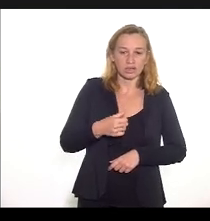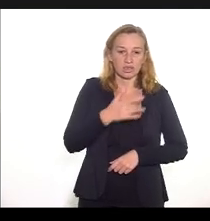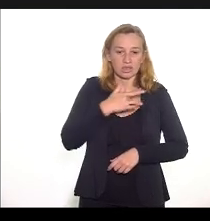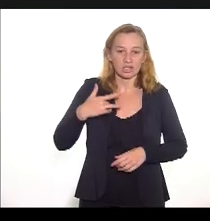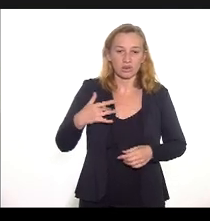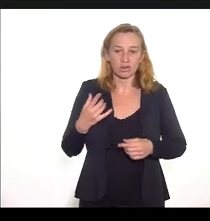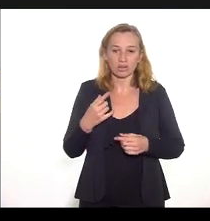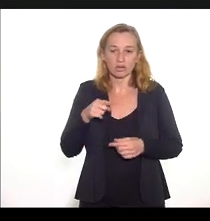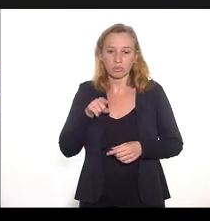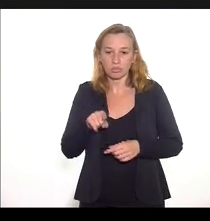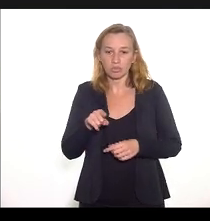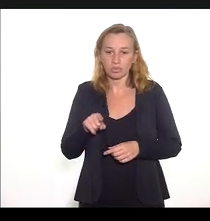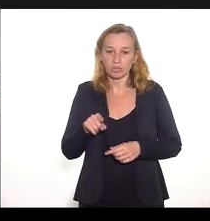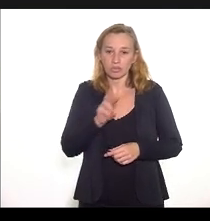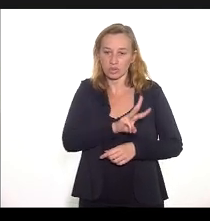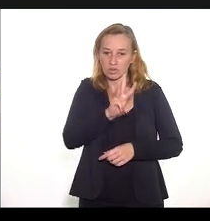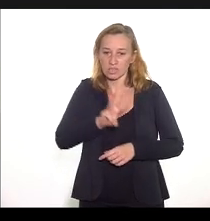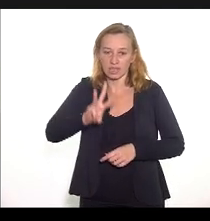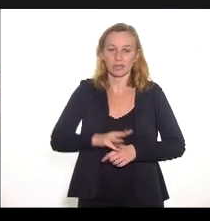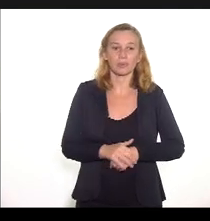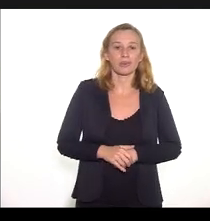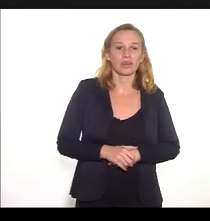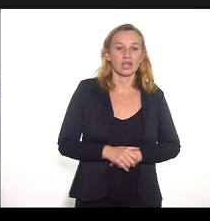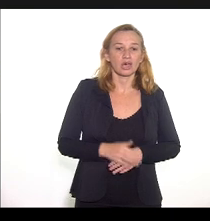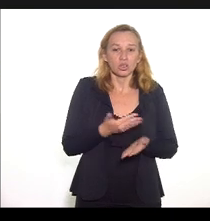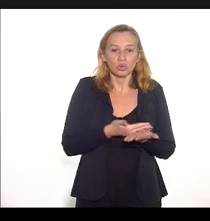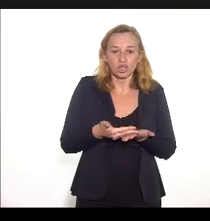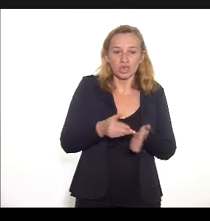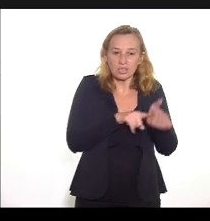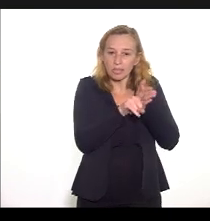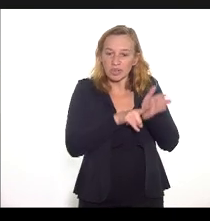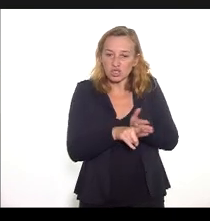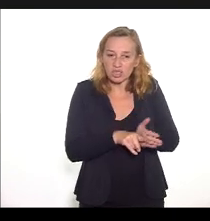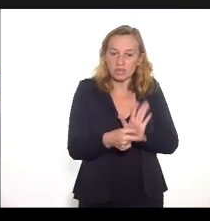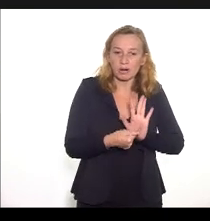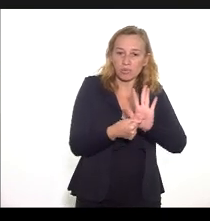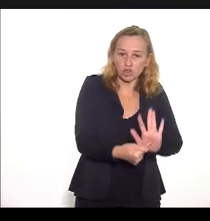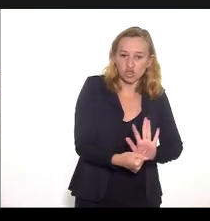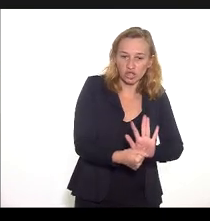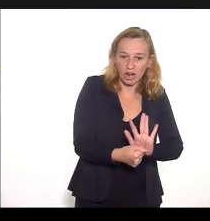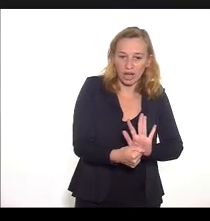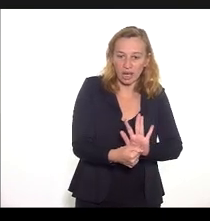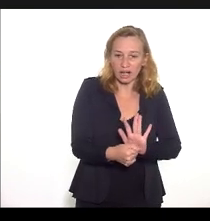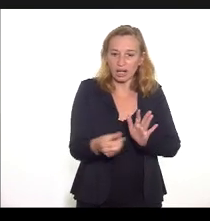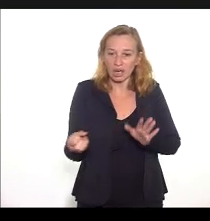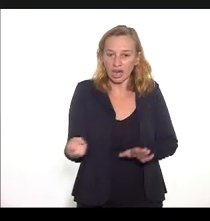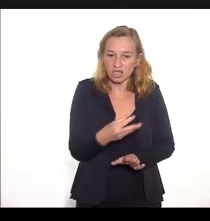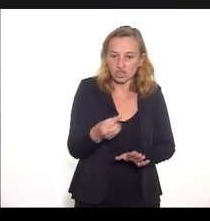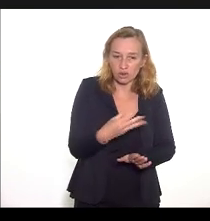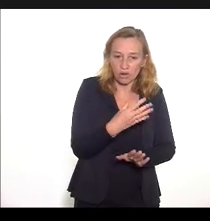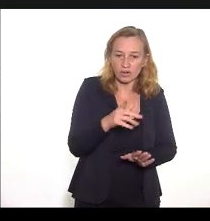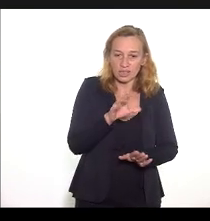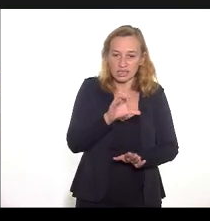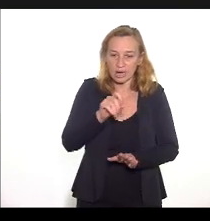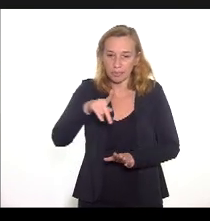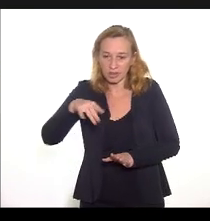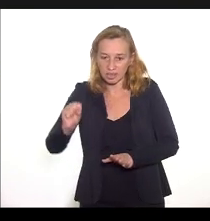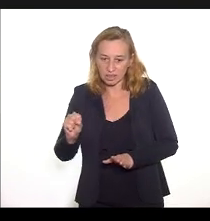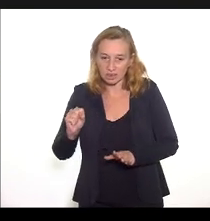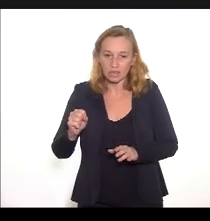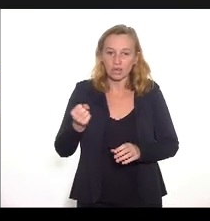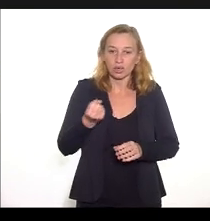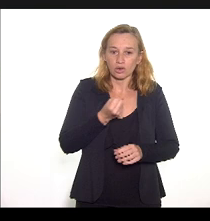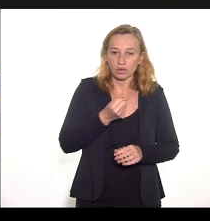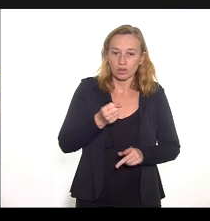.rj.gov.br. O início da pesquisa para identificar a incidência das novas cepas na população fluminense, um dos